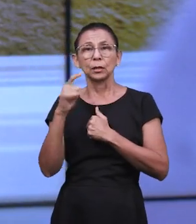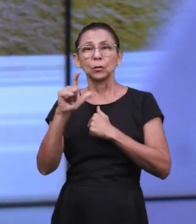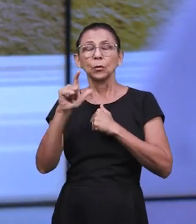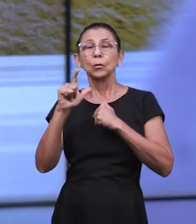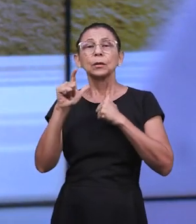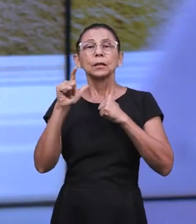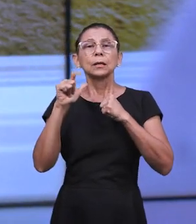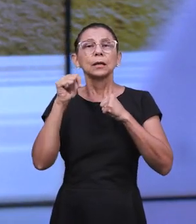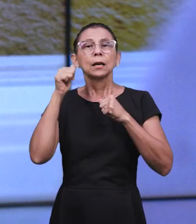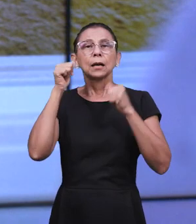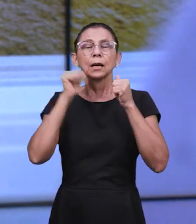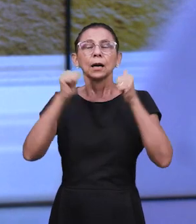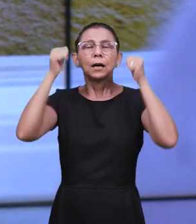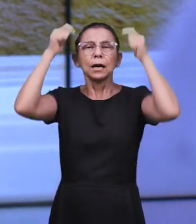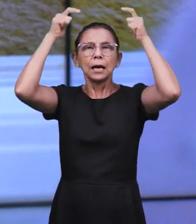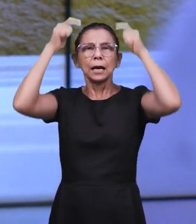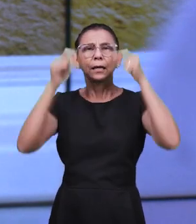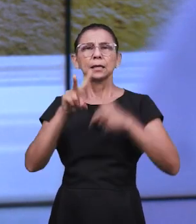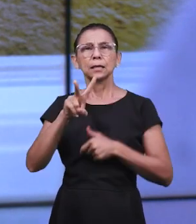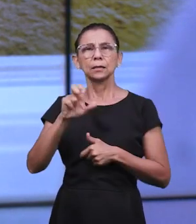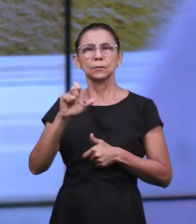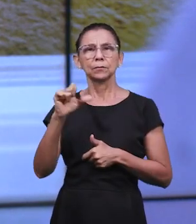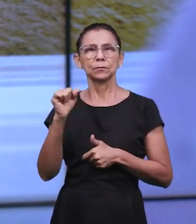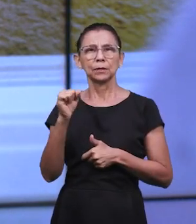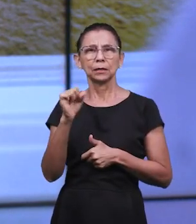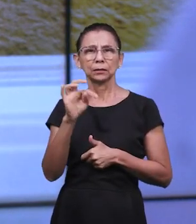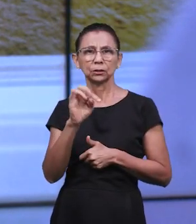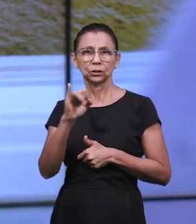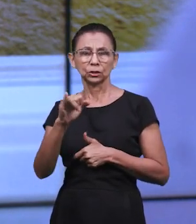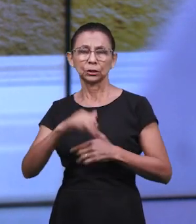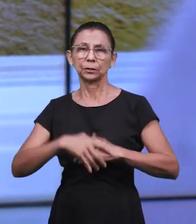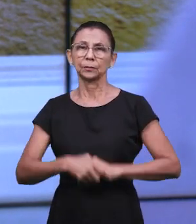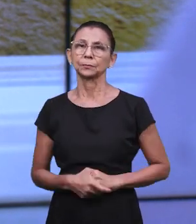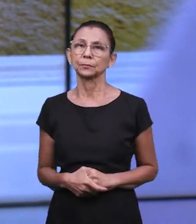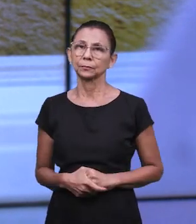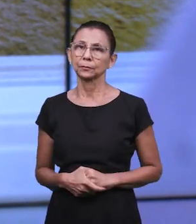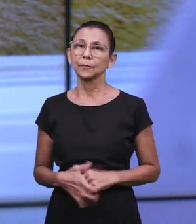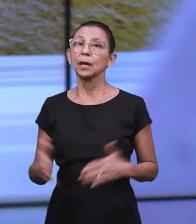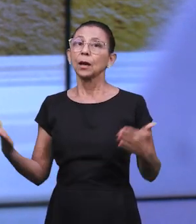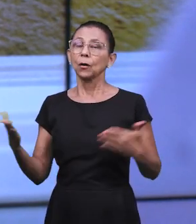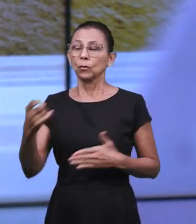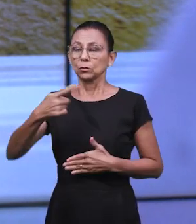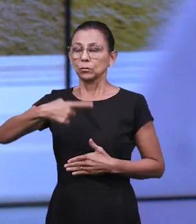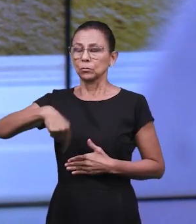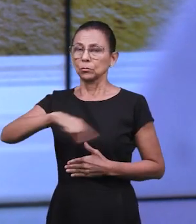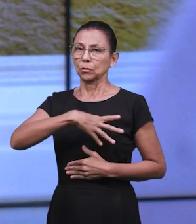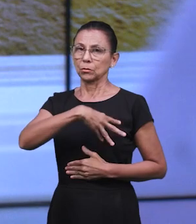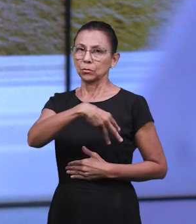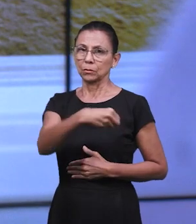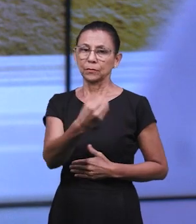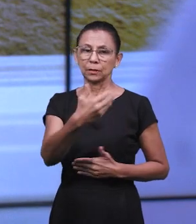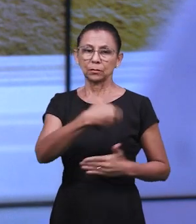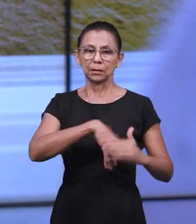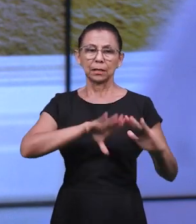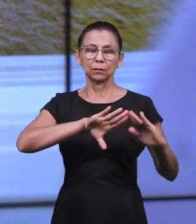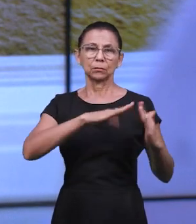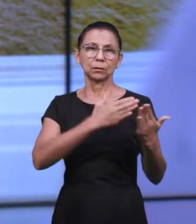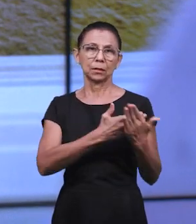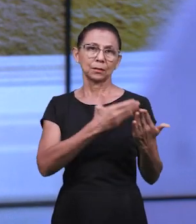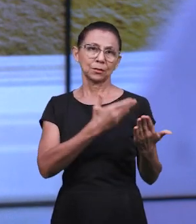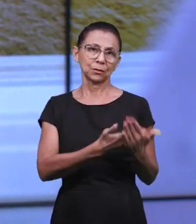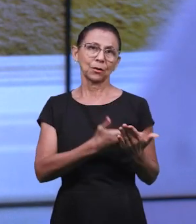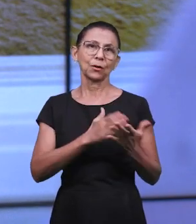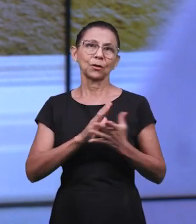vão para a escola, onde passam horas distantes dos nossos olhos. Em alguns lares, as crianças e os adolescentes